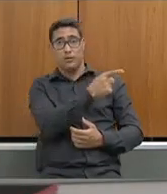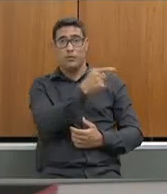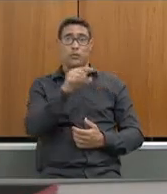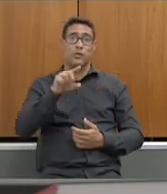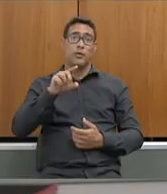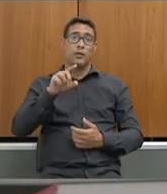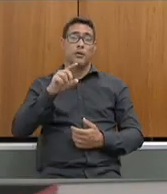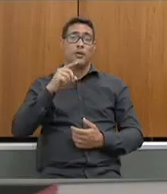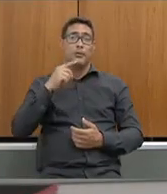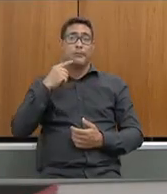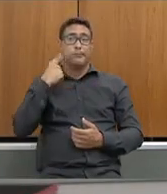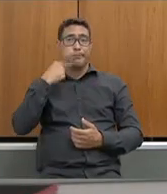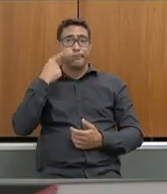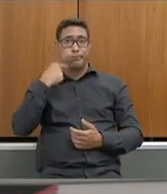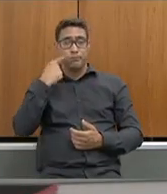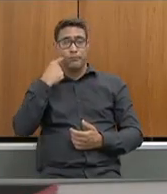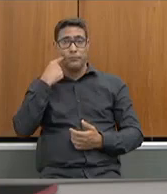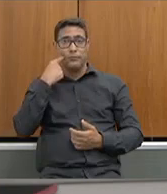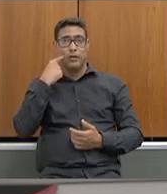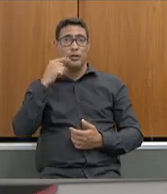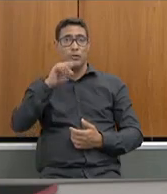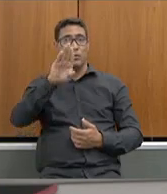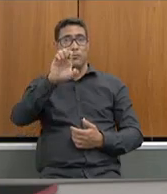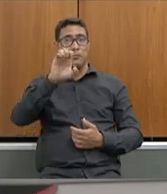importante a provocação que o senhor traz